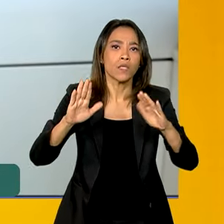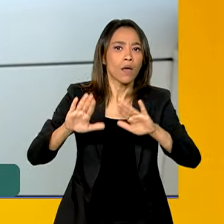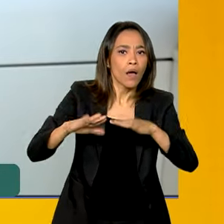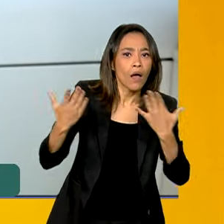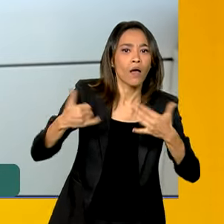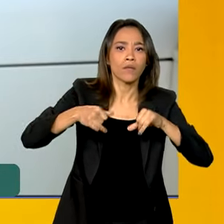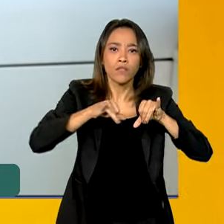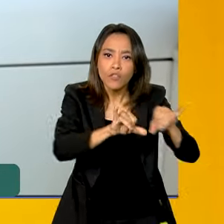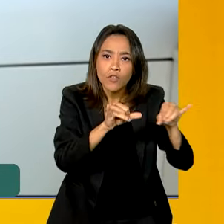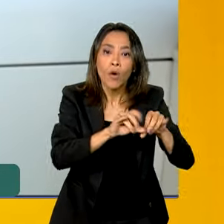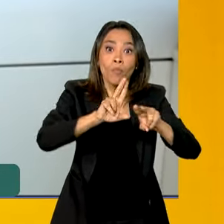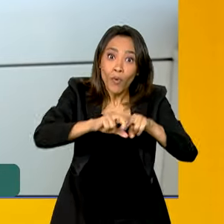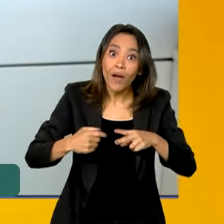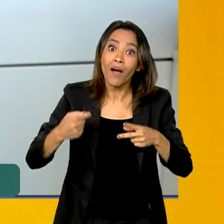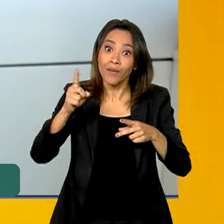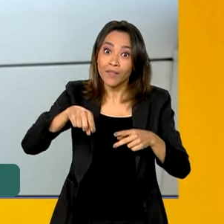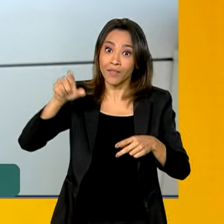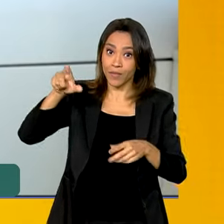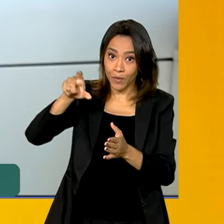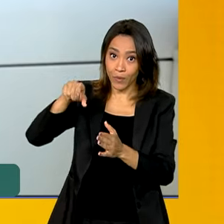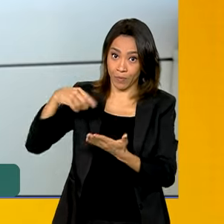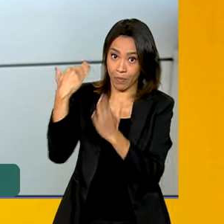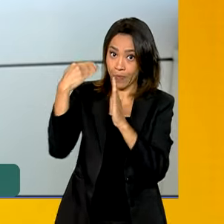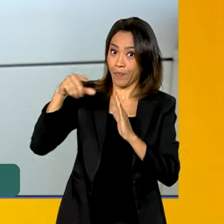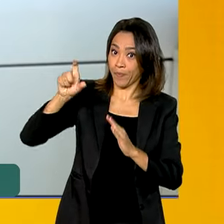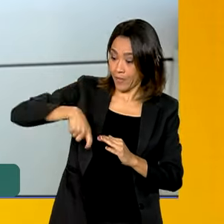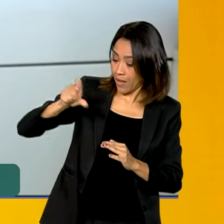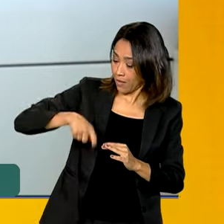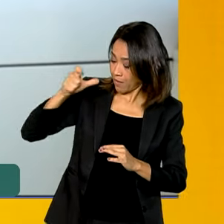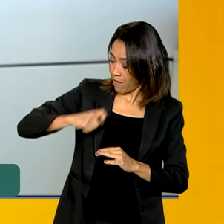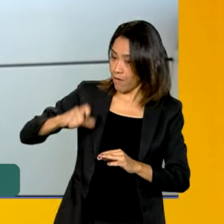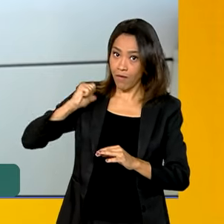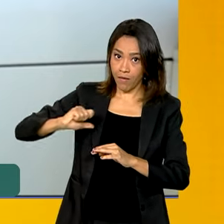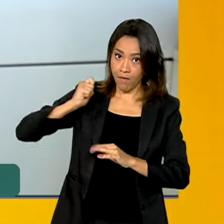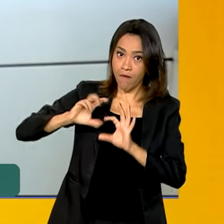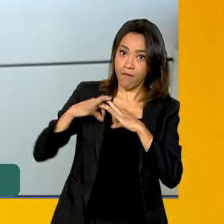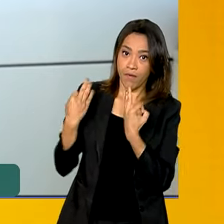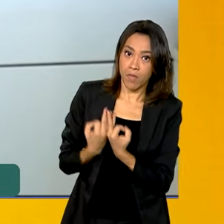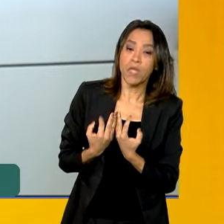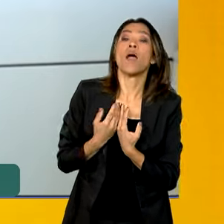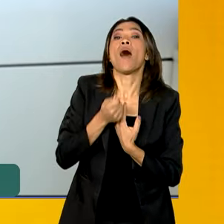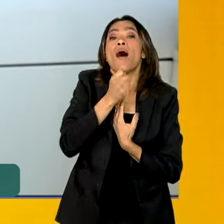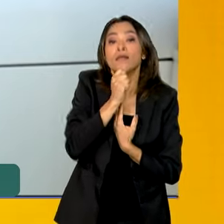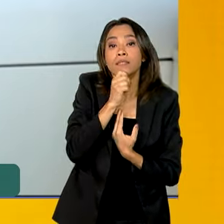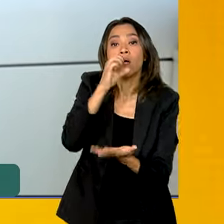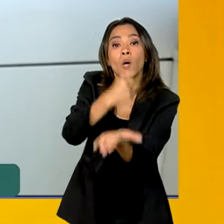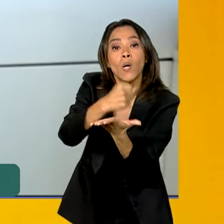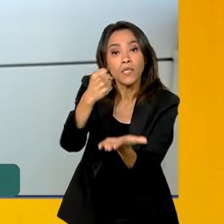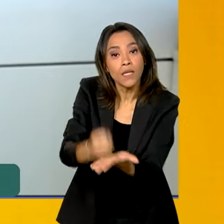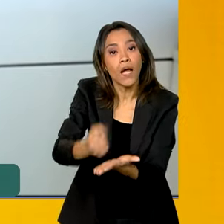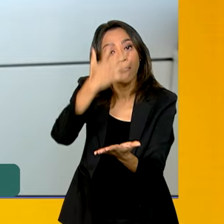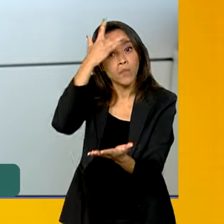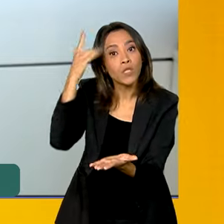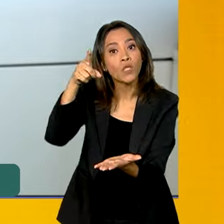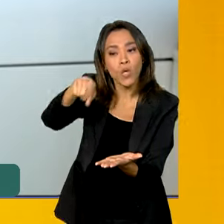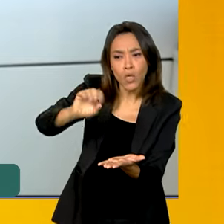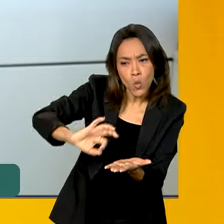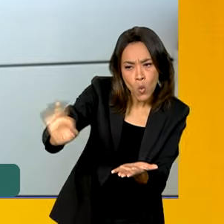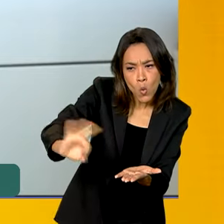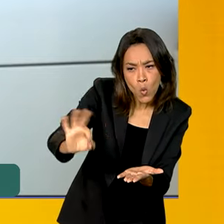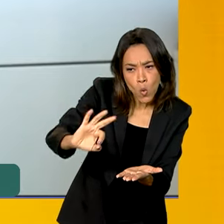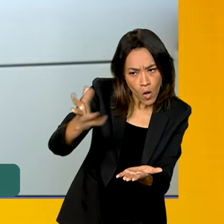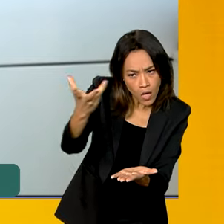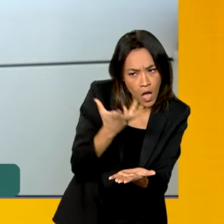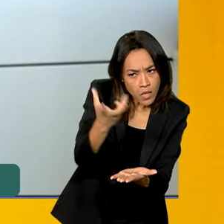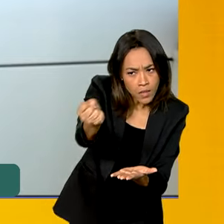seus comércios lá por conta do programa Bolsa Família. E, além disso, eles ainda contratam pessoas que não são beneficiárias do Bolsa Família para